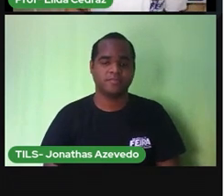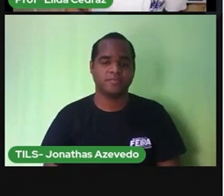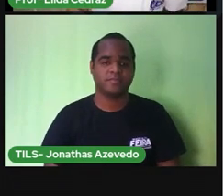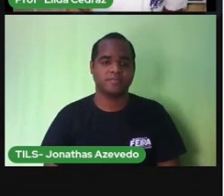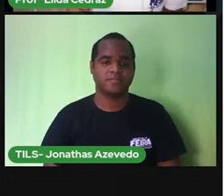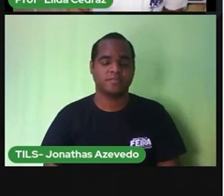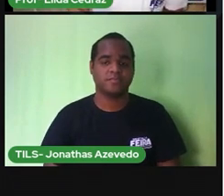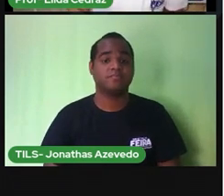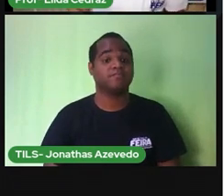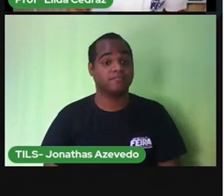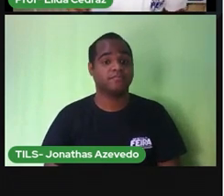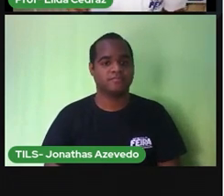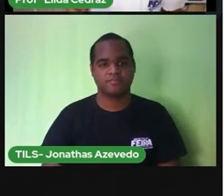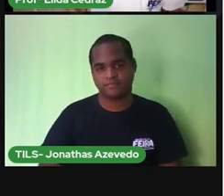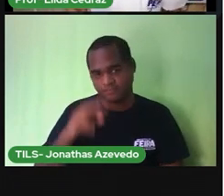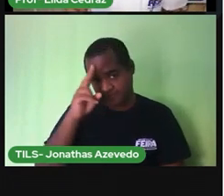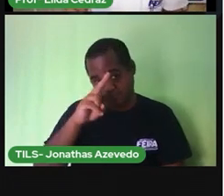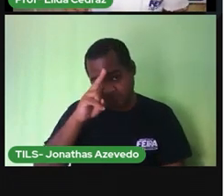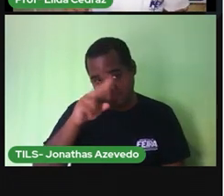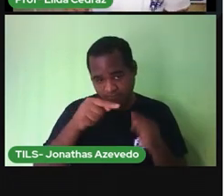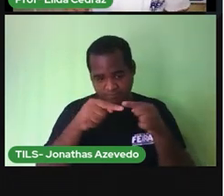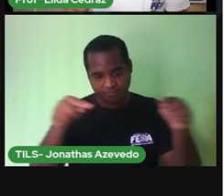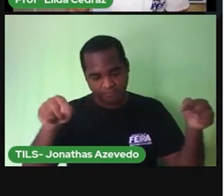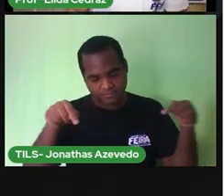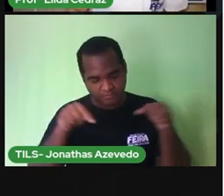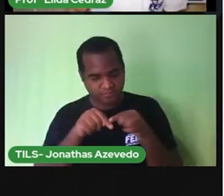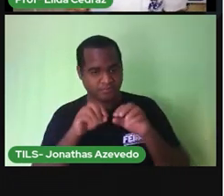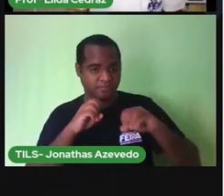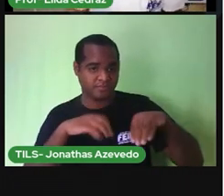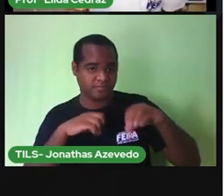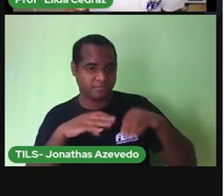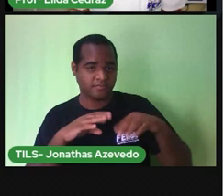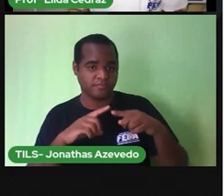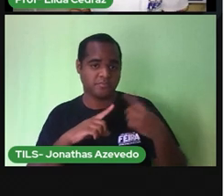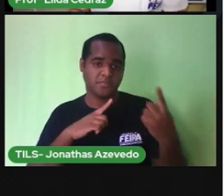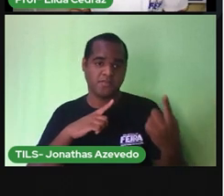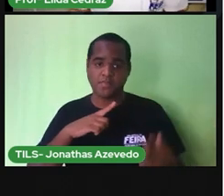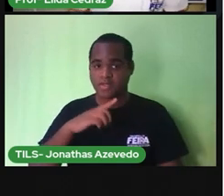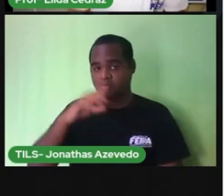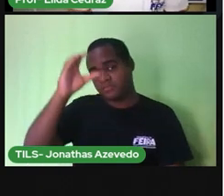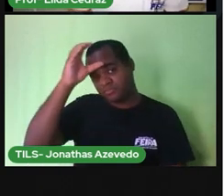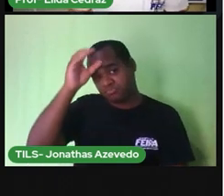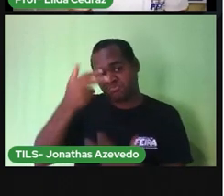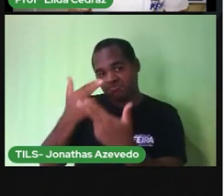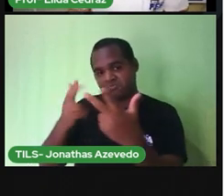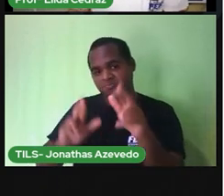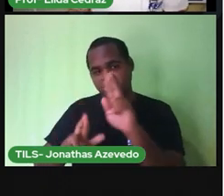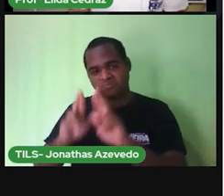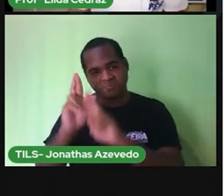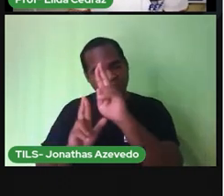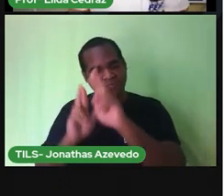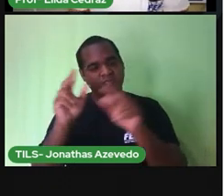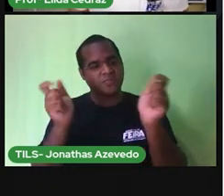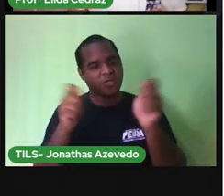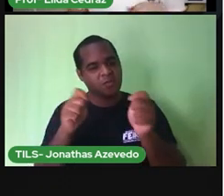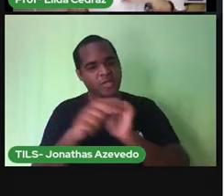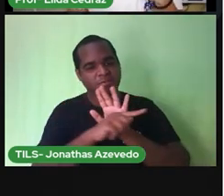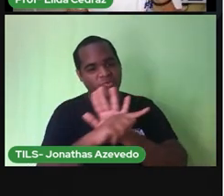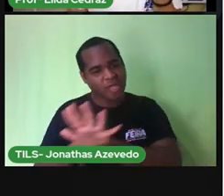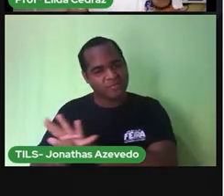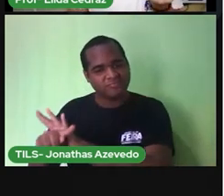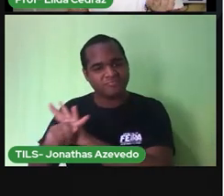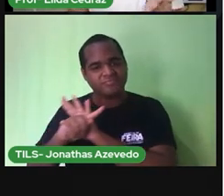quem lembra da sala de aula tem as tias dos serviços gerais e elas